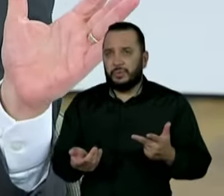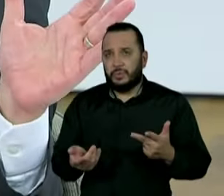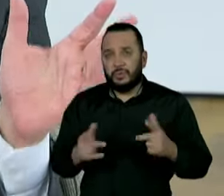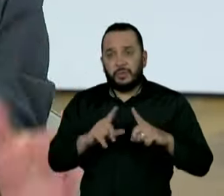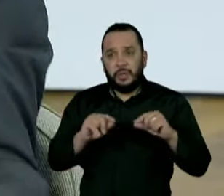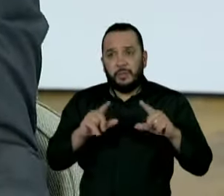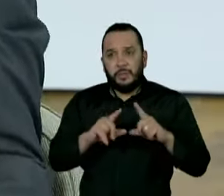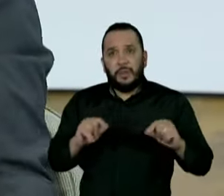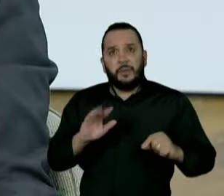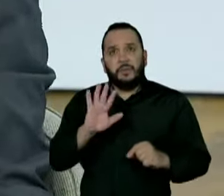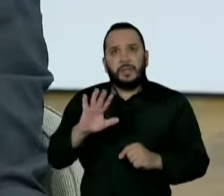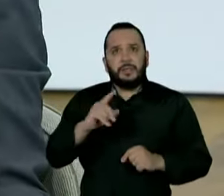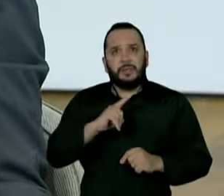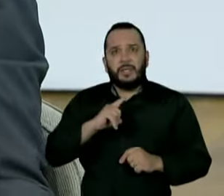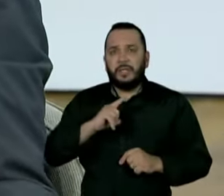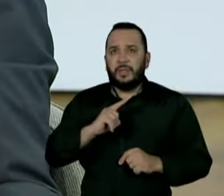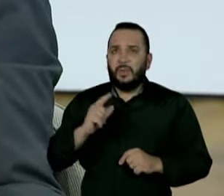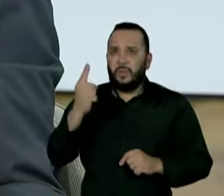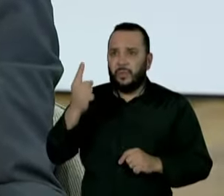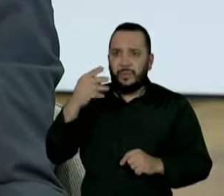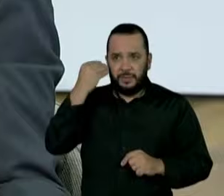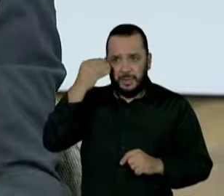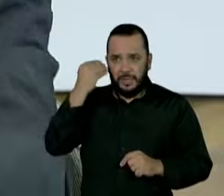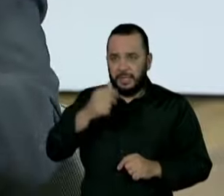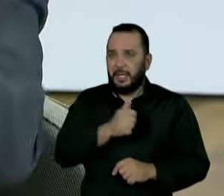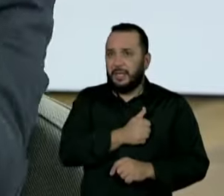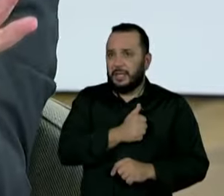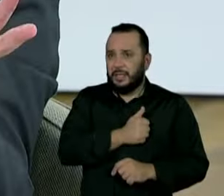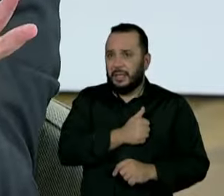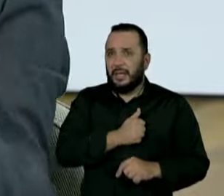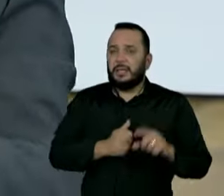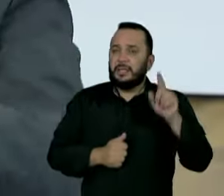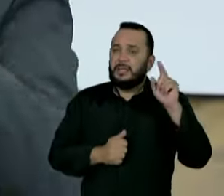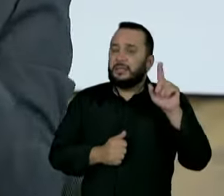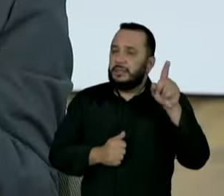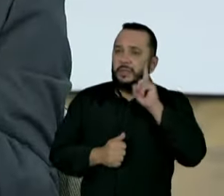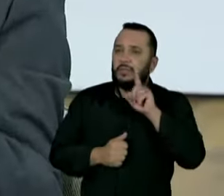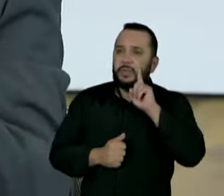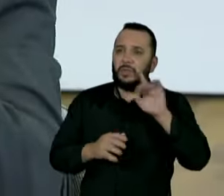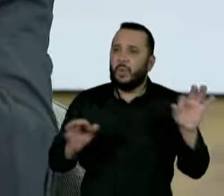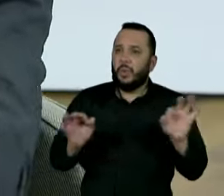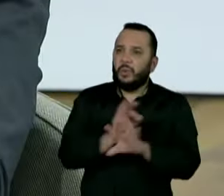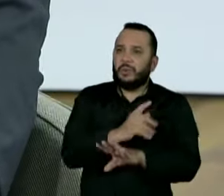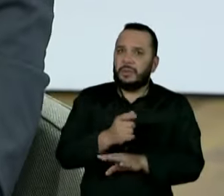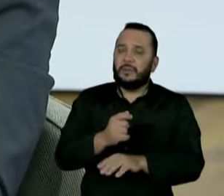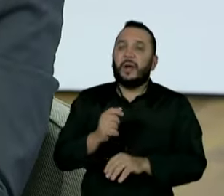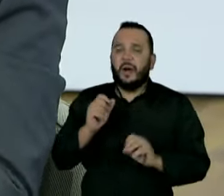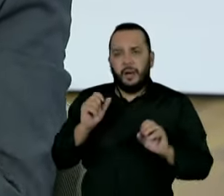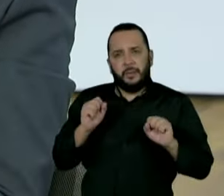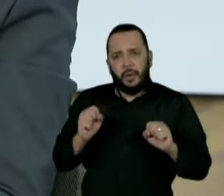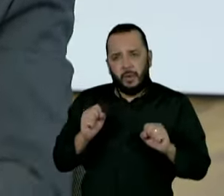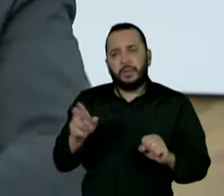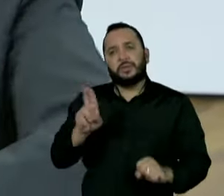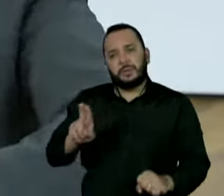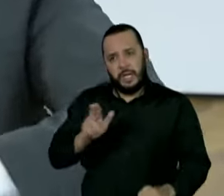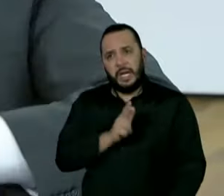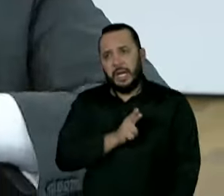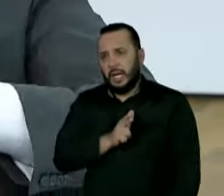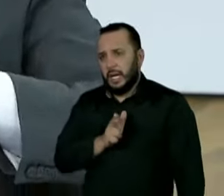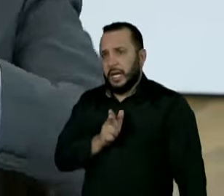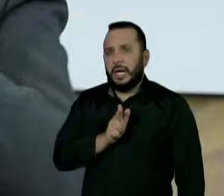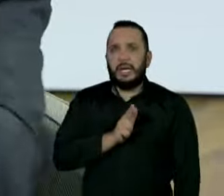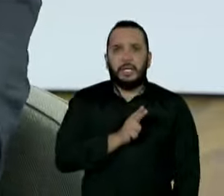Poucas experiências, só uma delas conclusiva que o Canadá. Nos Estados Unidos ainda não é conclusiva. E acho que a câmera pode ser usada desde que você